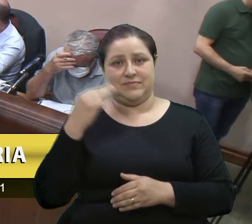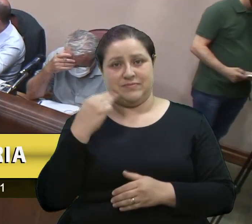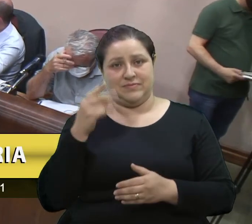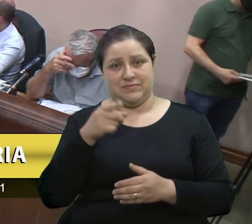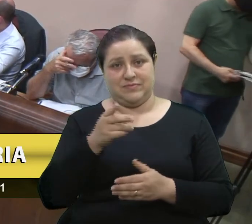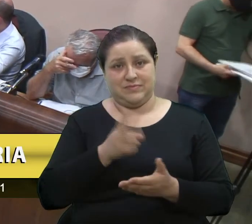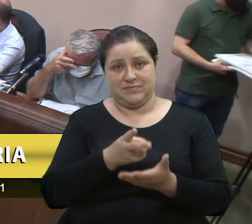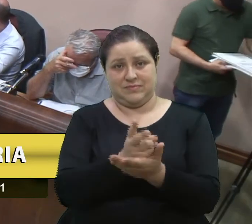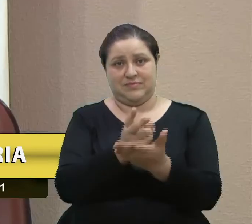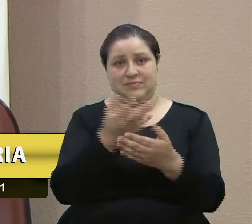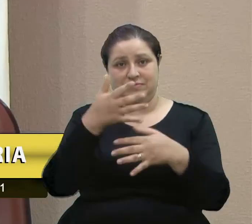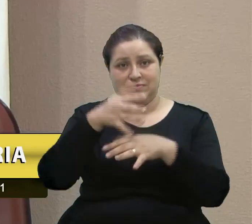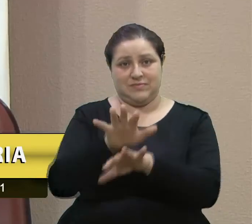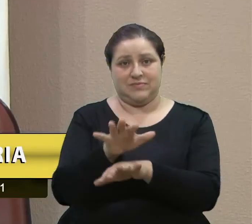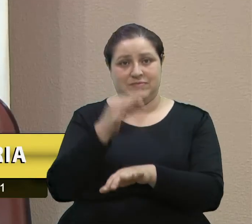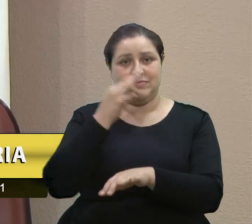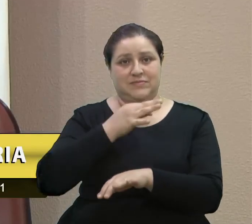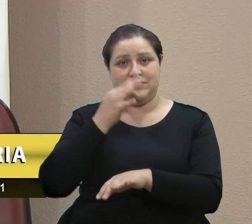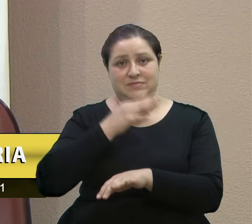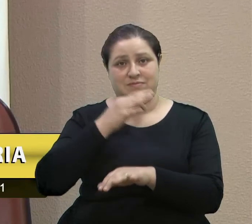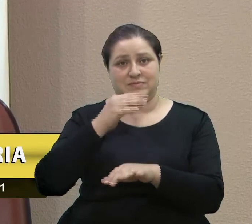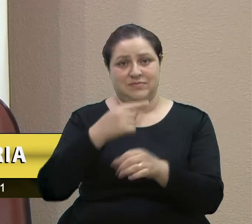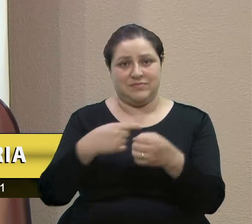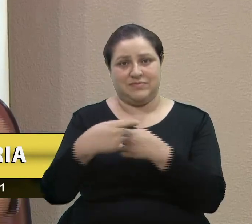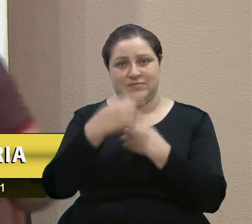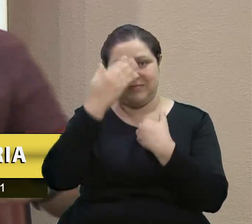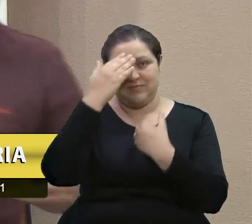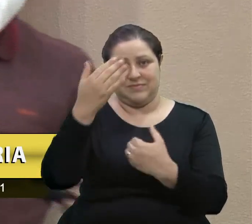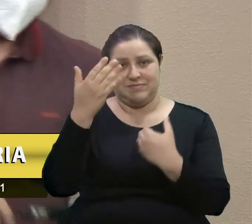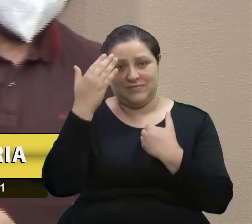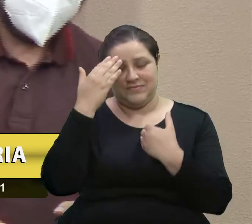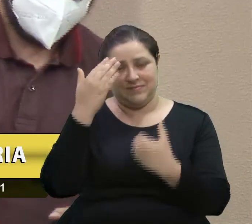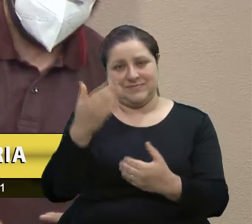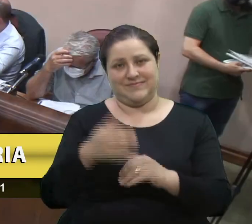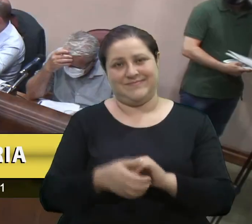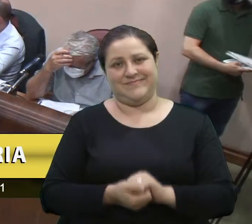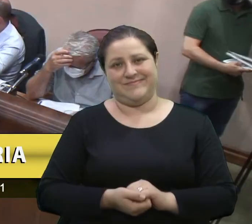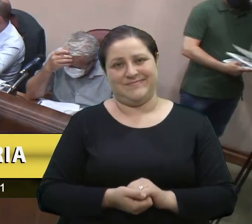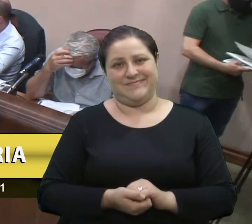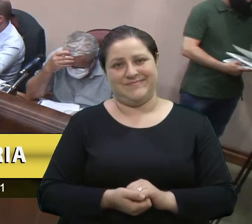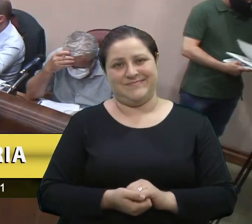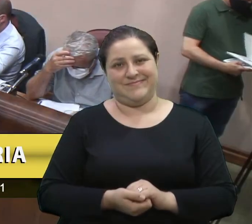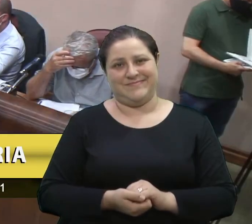que a cidade de Caxias do Sul agradece. Muito obrigado. Peço a palavra. Obrigado. Obrigado.